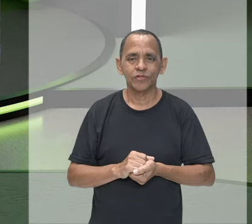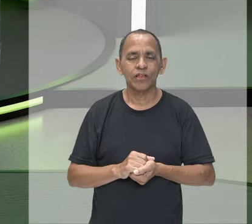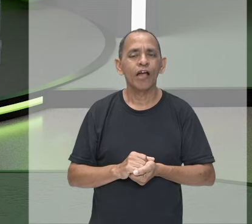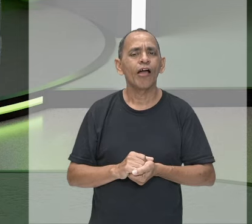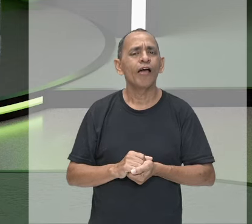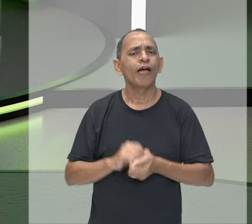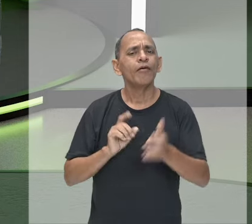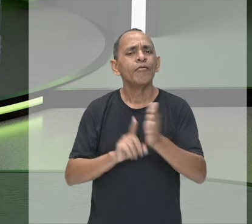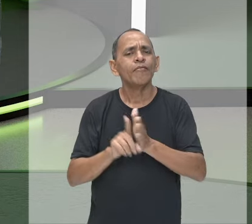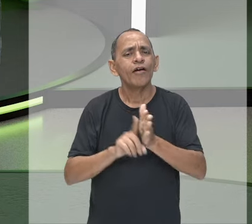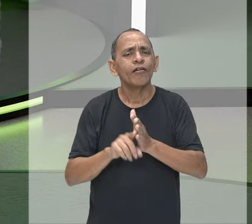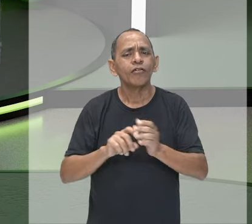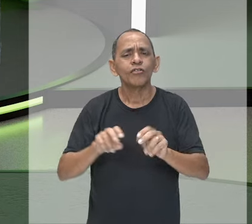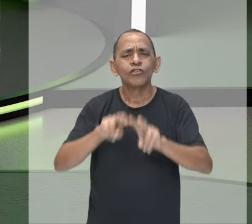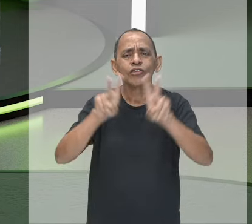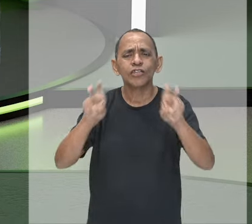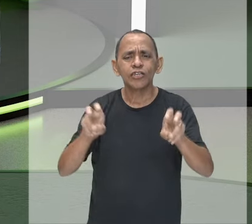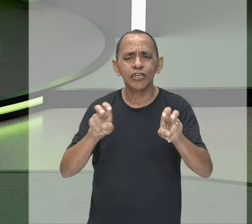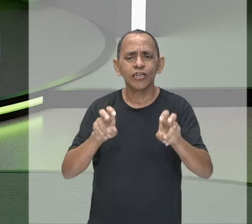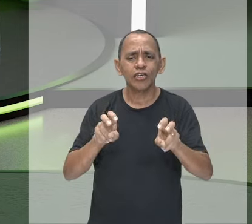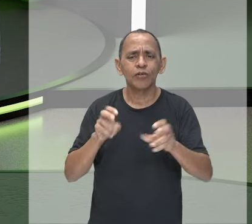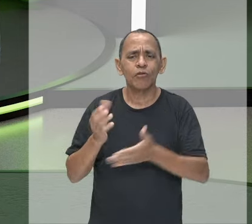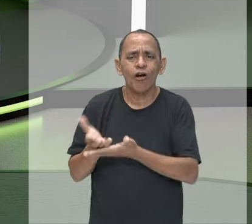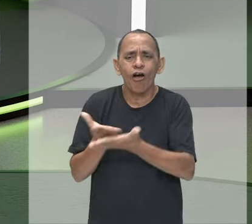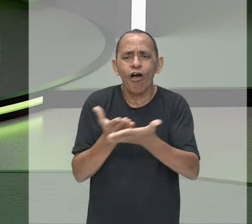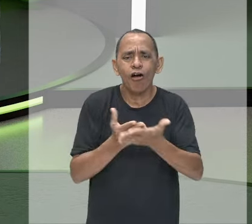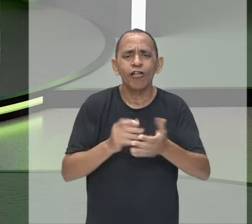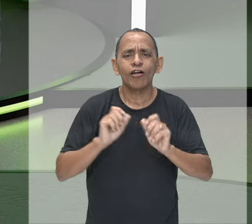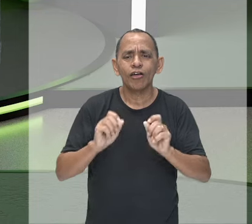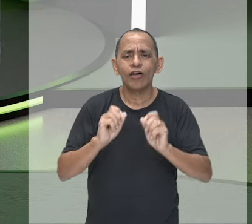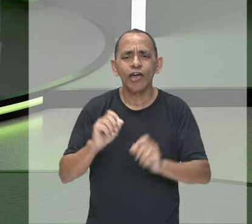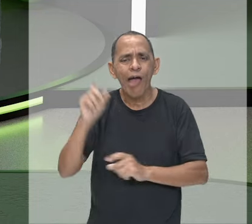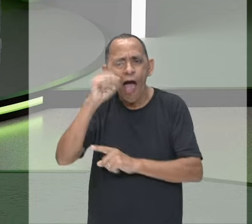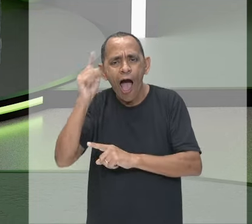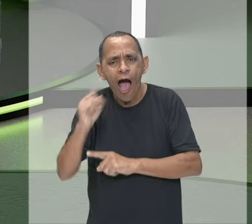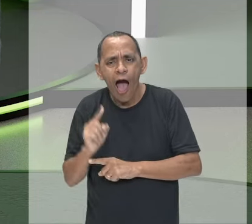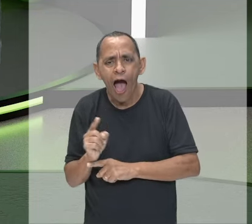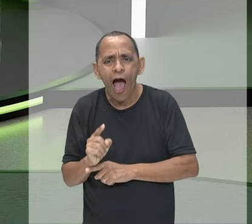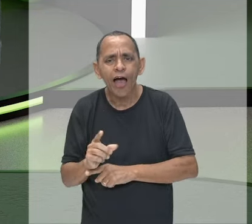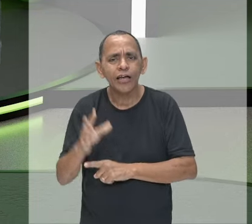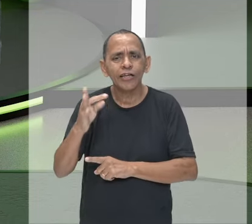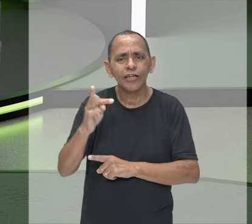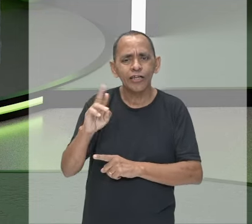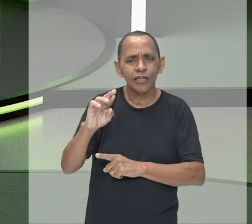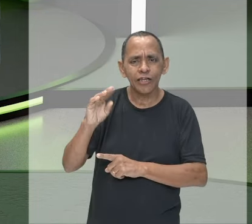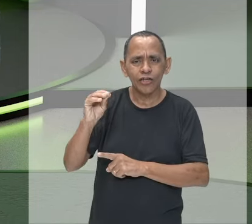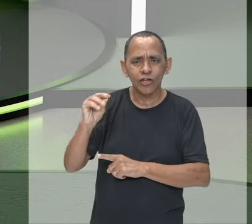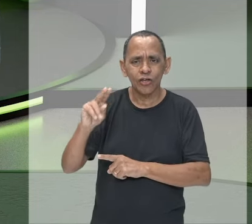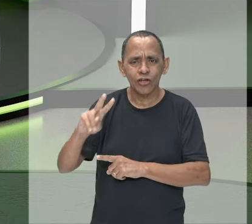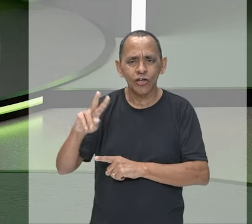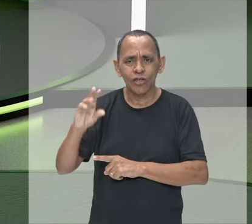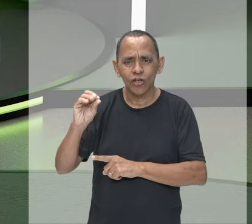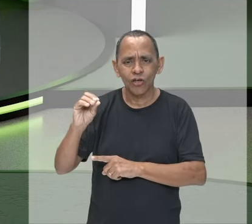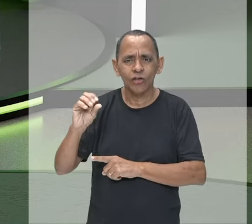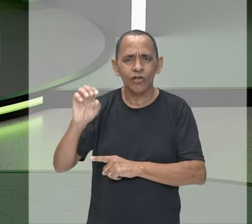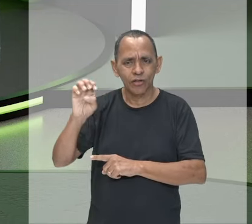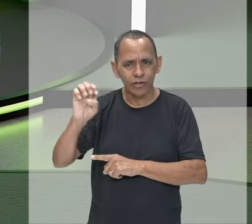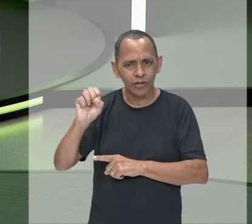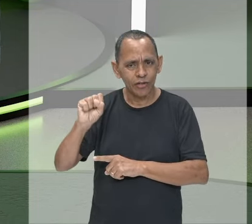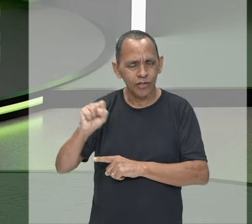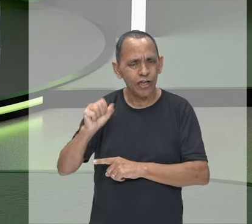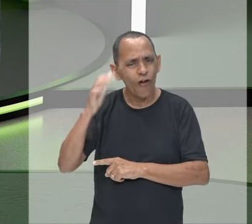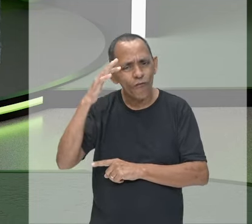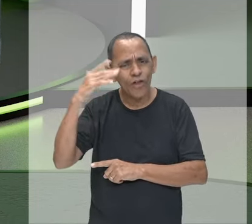Temos aí os raios, temos os trovões e o que significa dizer isso? Que fenômenos naturais são esses que